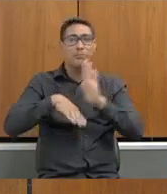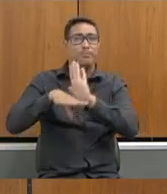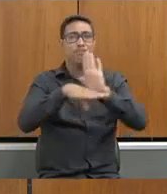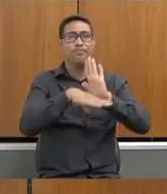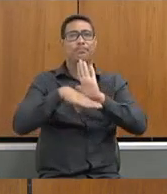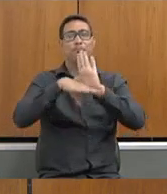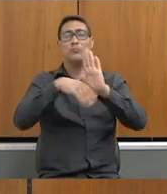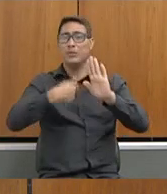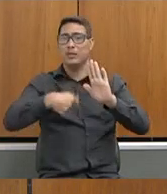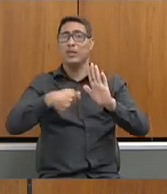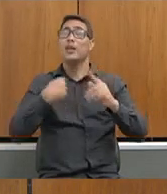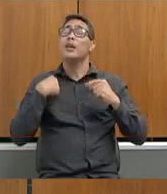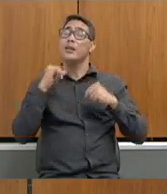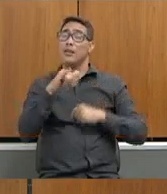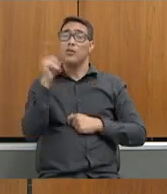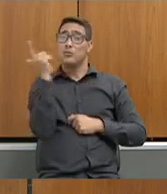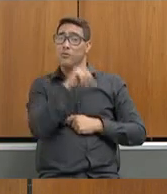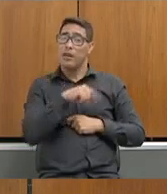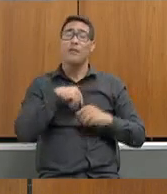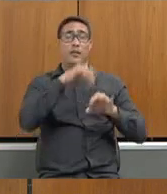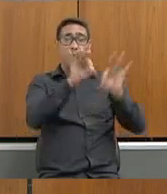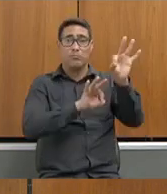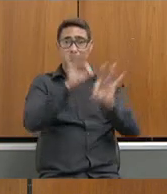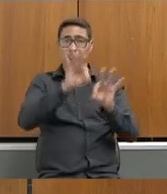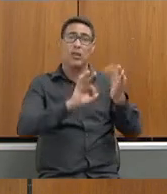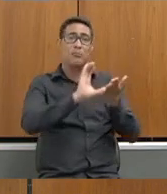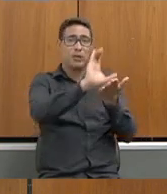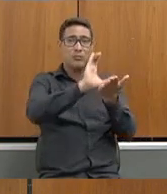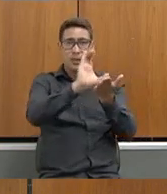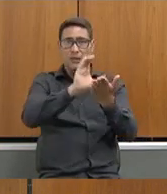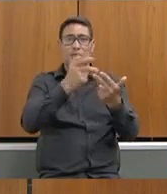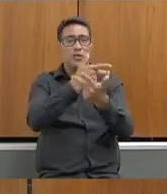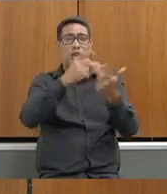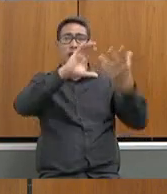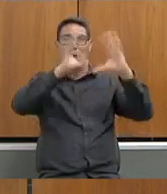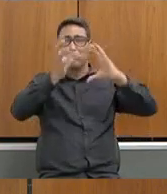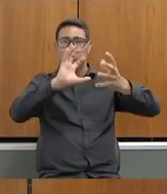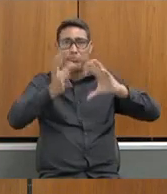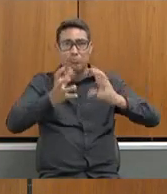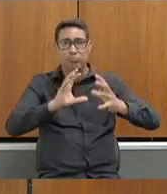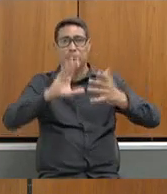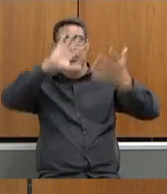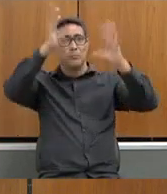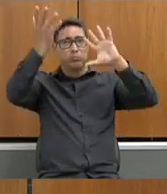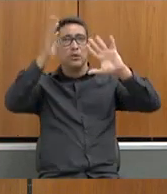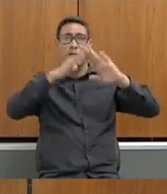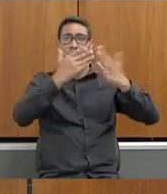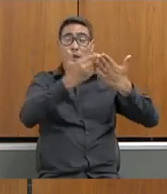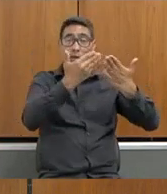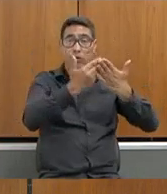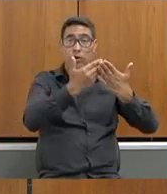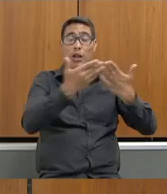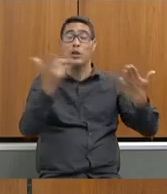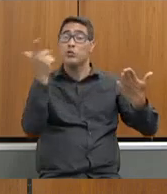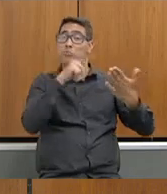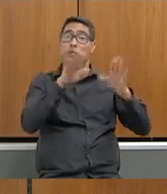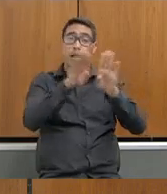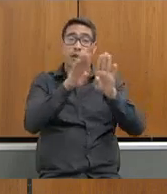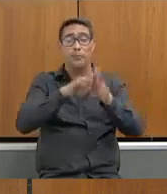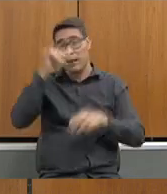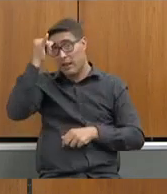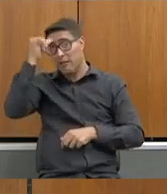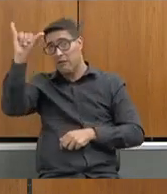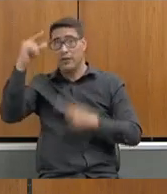ambiente mais aconchegante, quando a gente consegue investir na infraestrutura das nossas escolas, a gente começa a trabalhar também com a violência dentro da escola, a gente começa a trabalhar